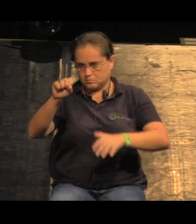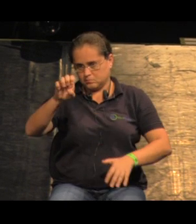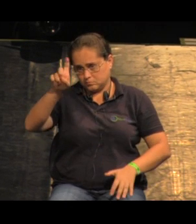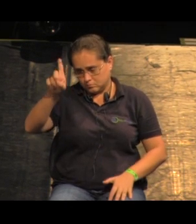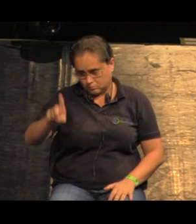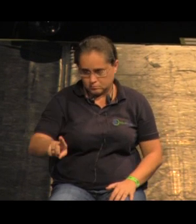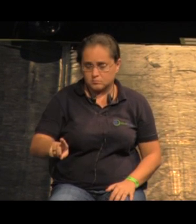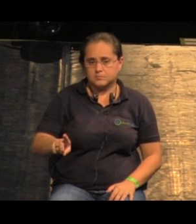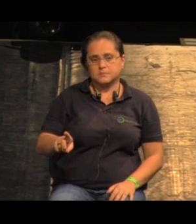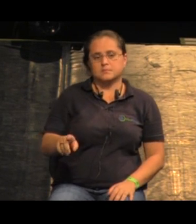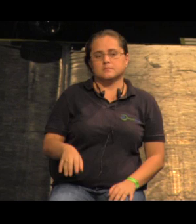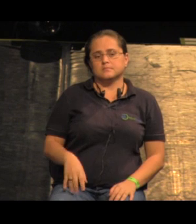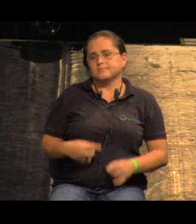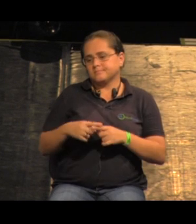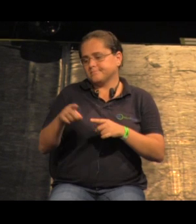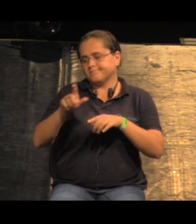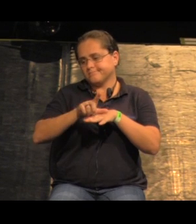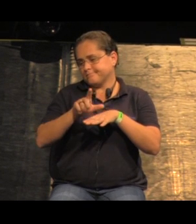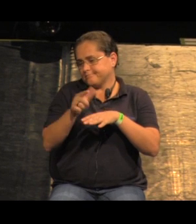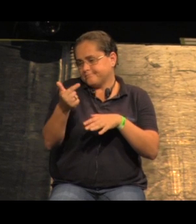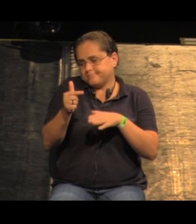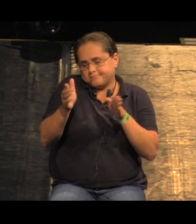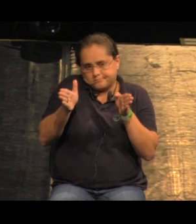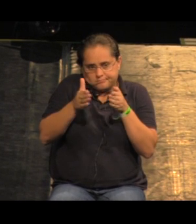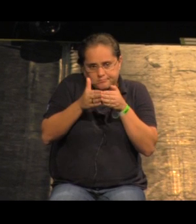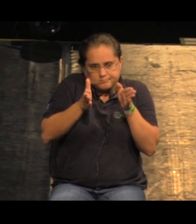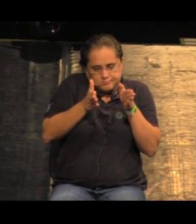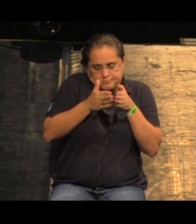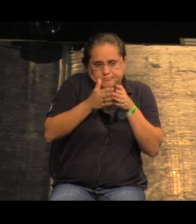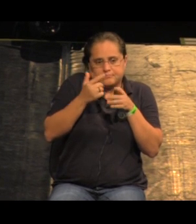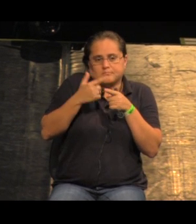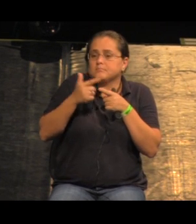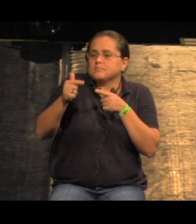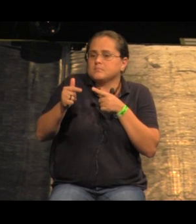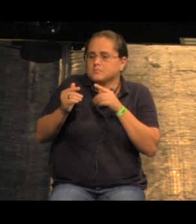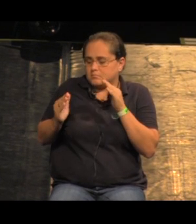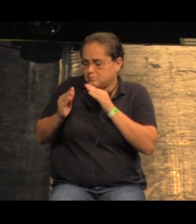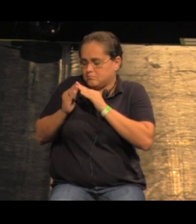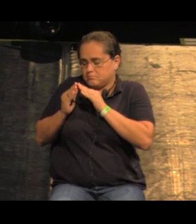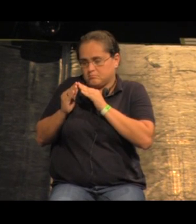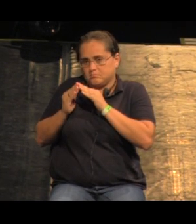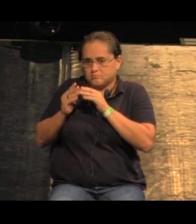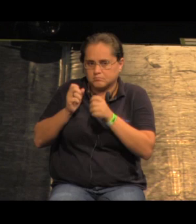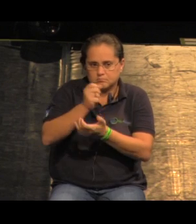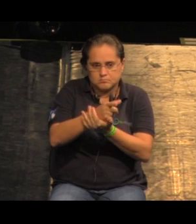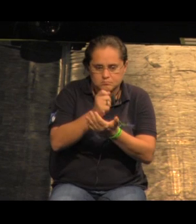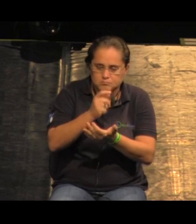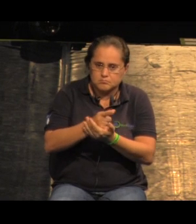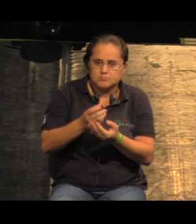fechados, porque pequenos serviços não sobrevivem sem gente morando. E está aí a pertinência desse programa, que era bastante